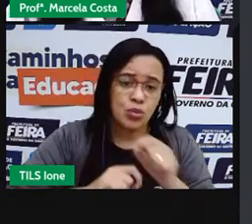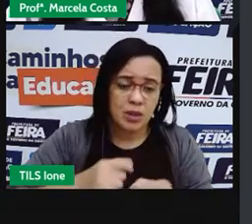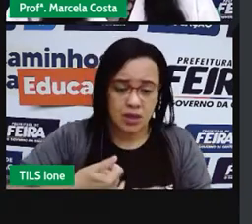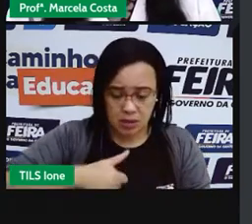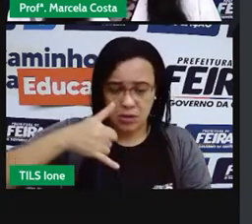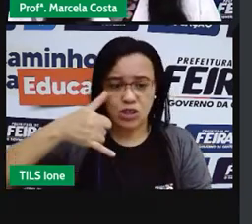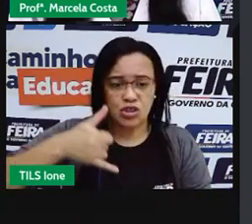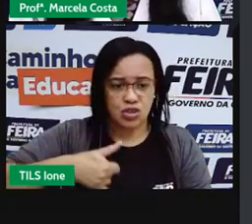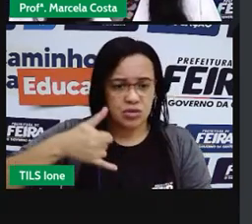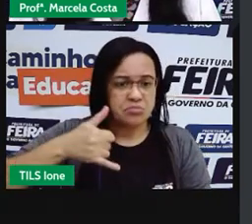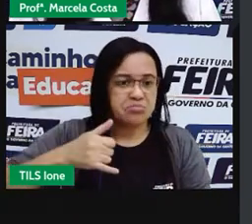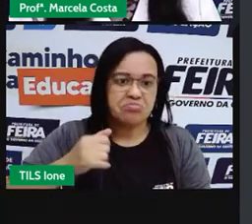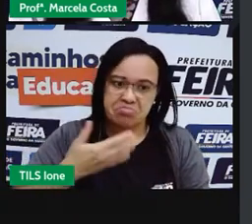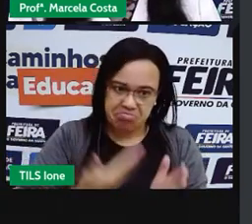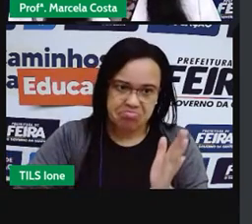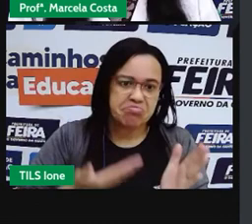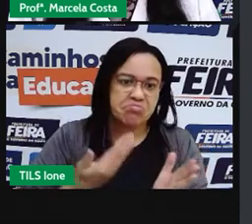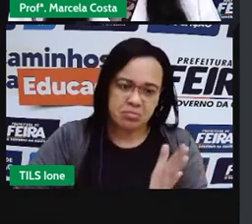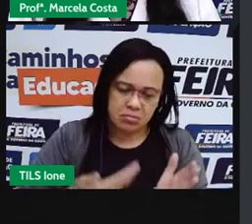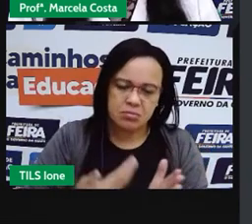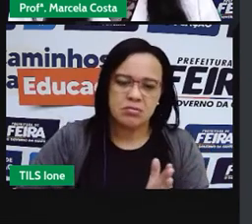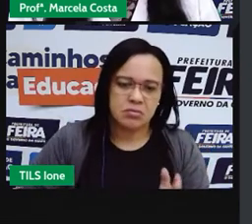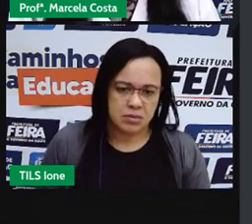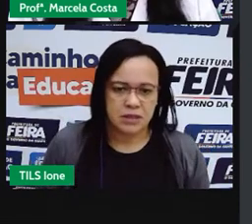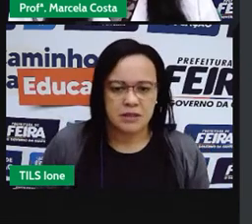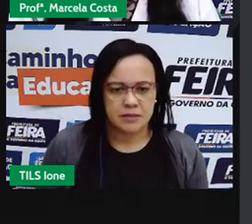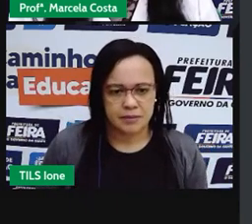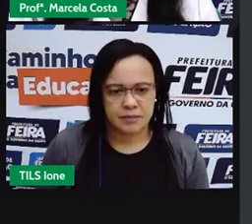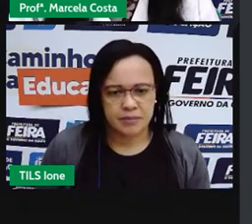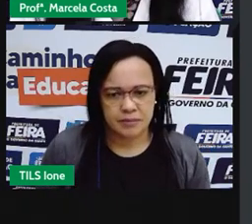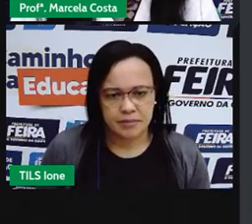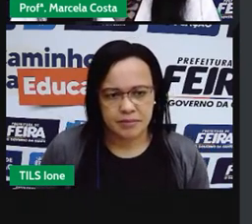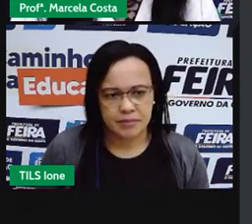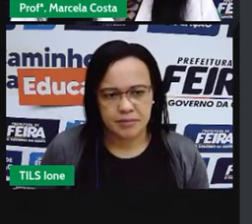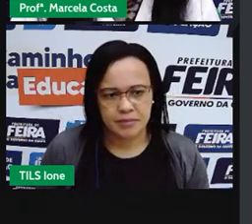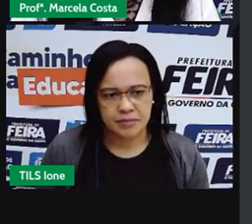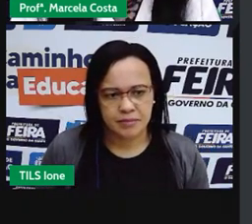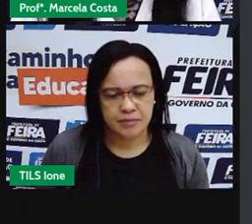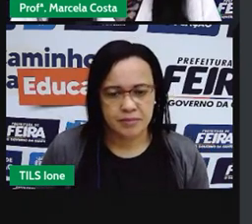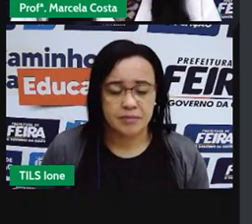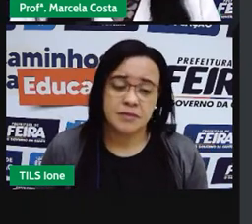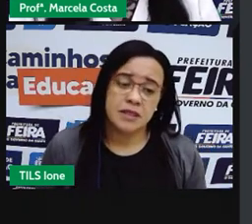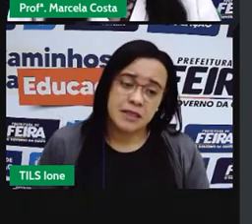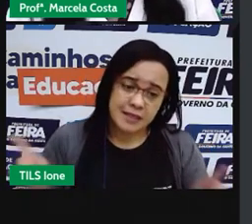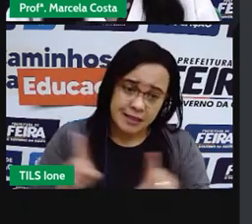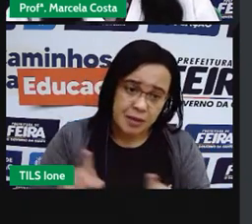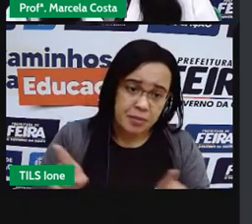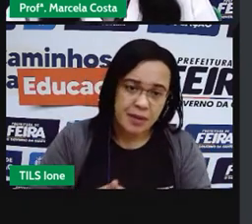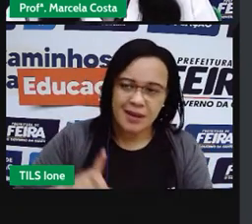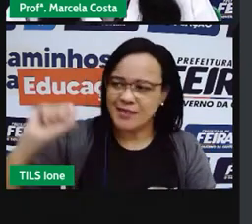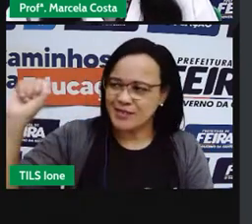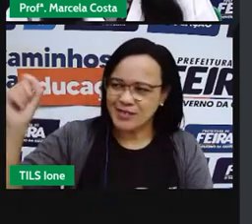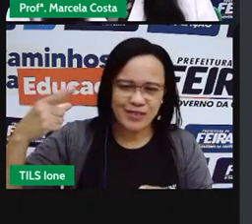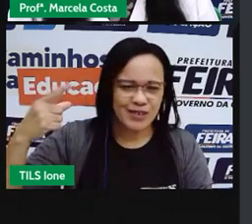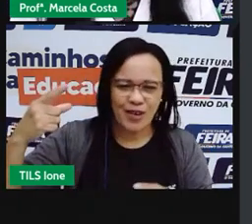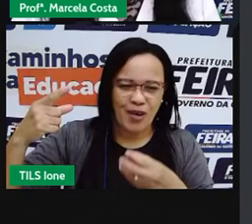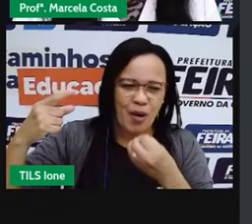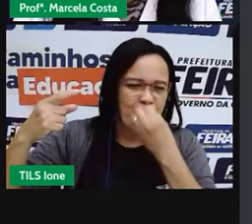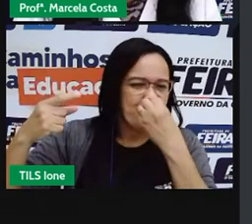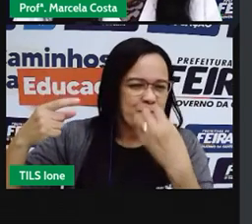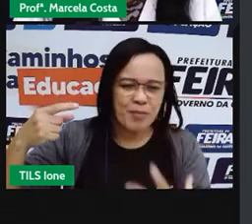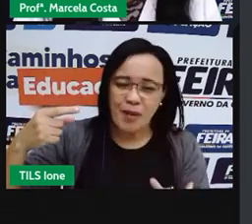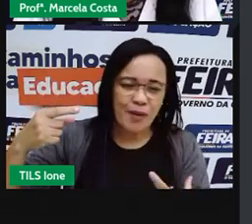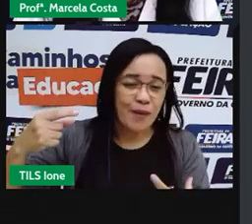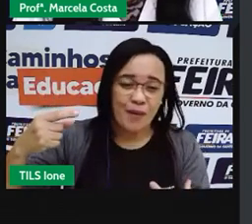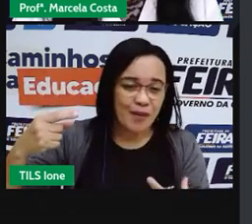Outra coisa, viva o seu dia com luz natural, com luz das janelas, das